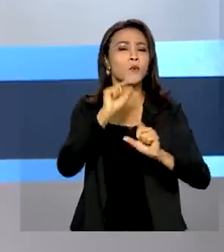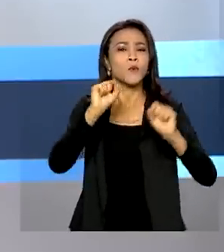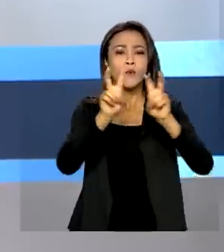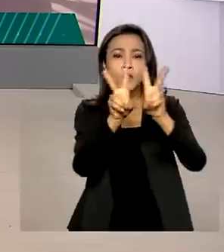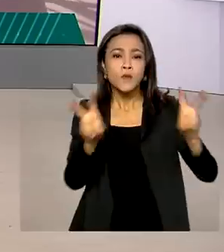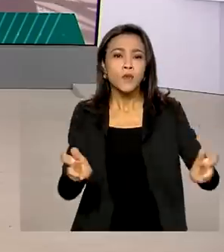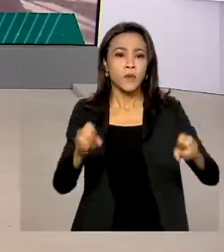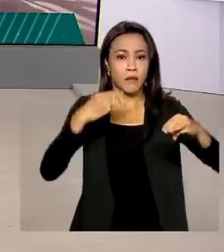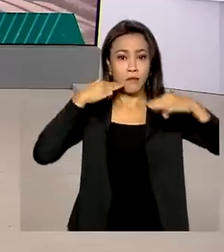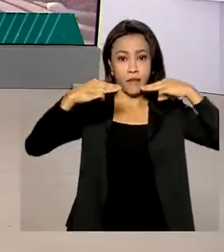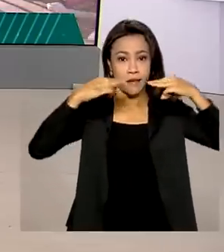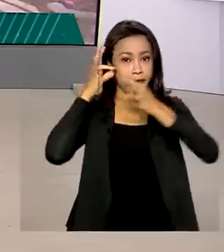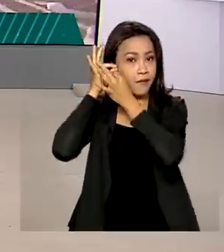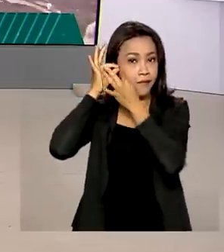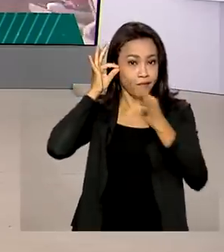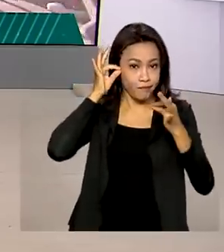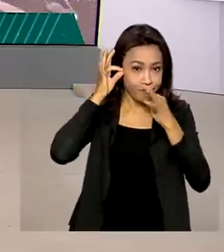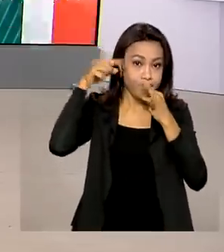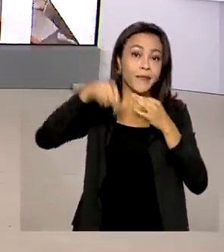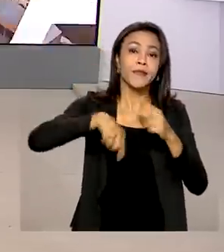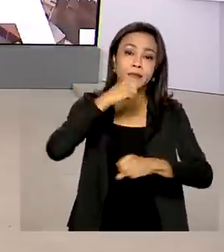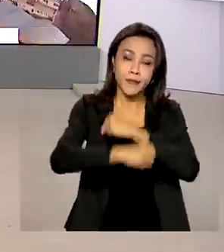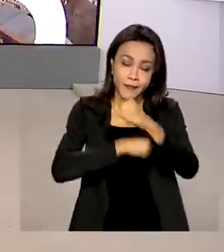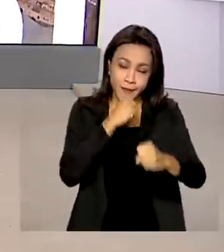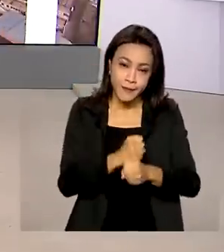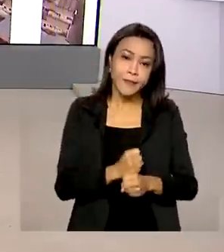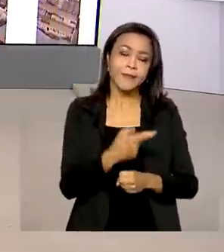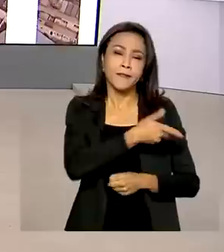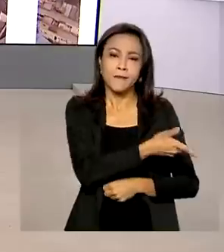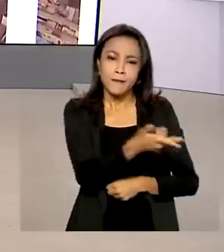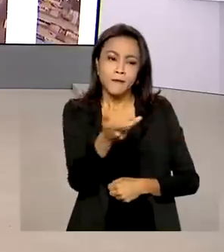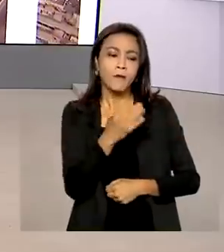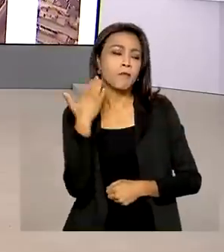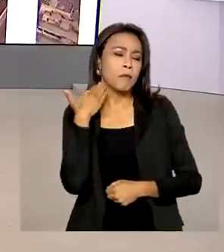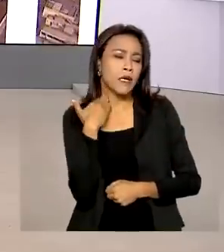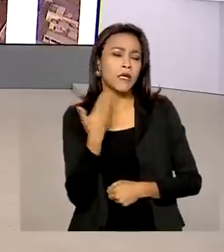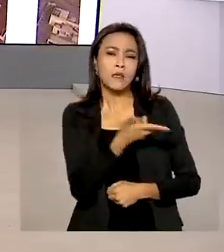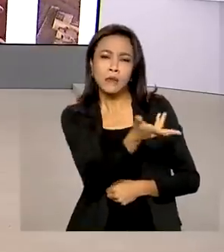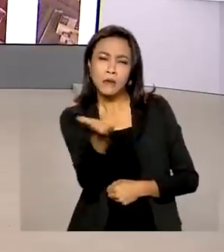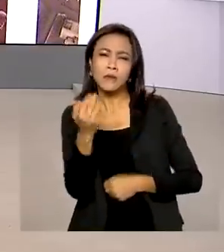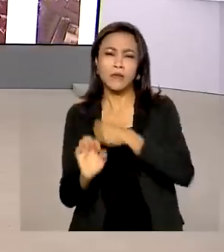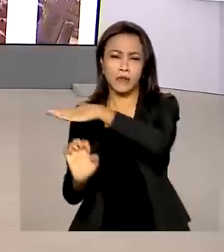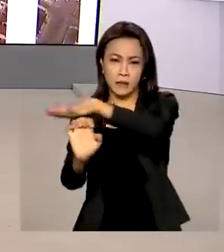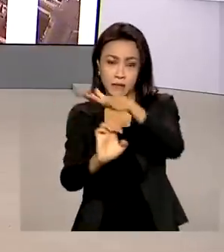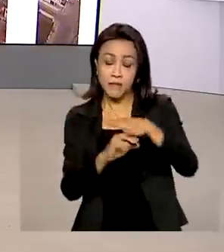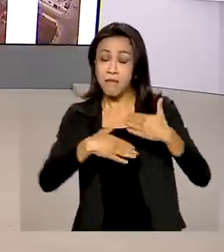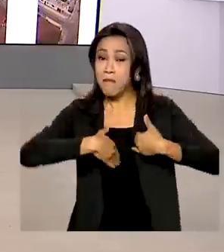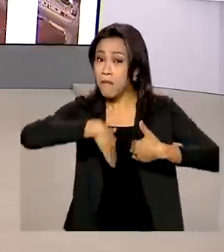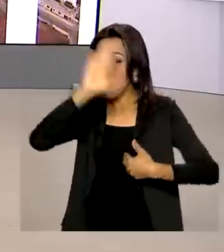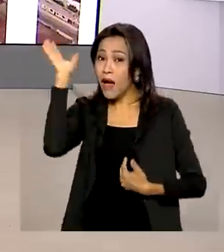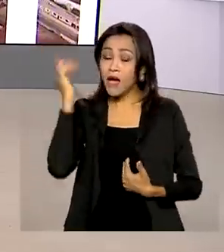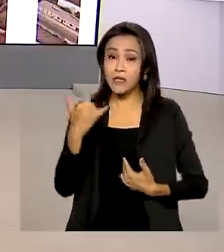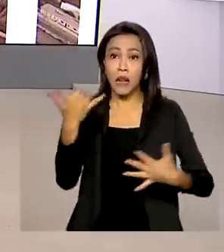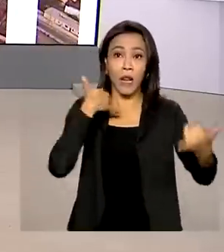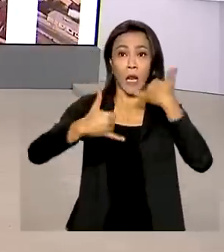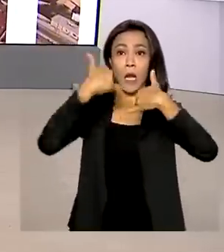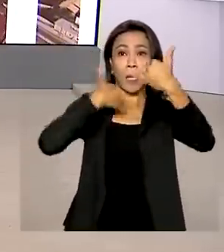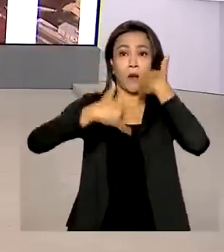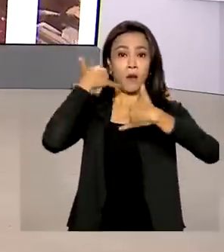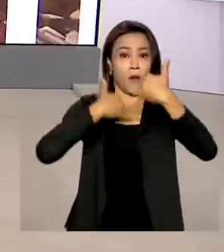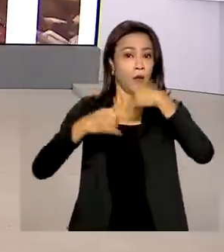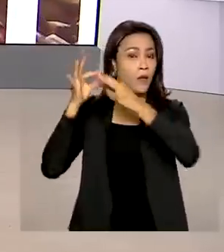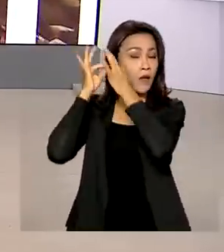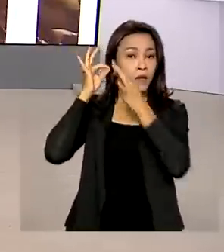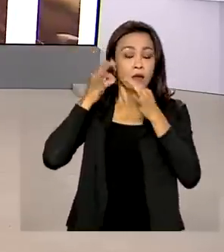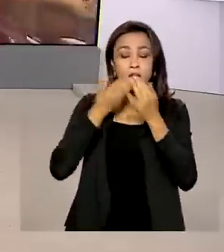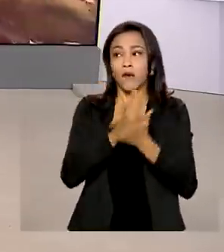neste ano. As operadoras de telefonia, bancos e financeiras estão entre as empresas que mais fazem esse tipo de ligação que